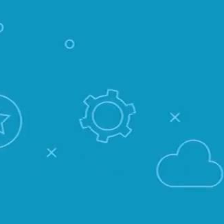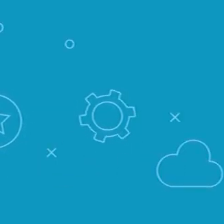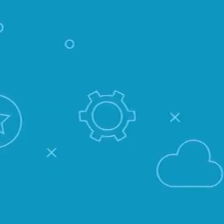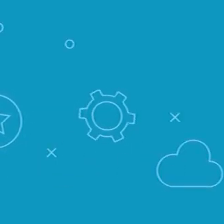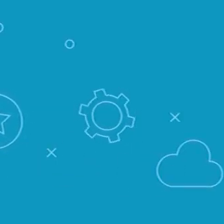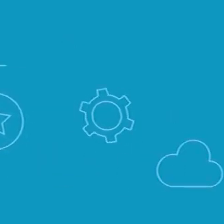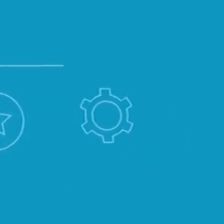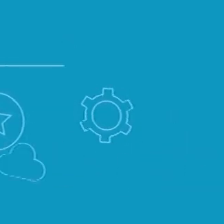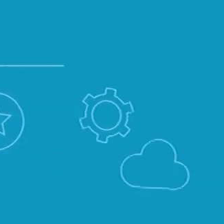Coelho